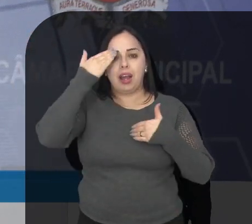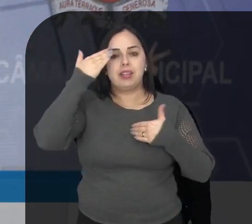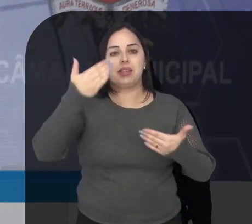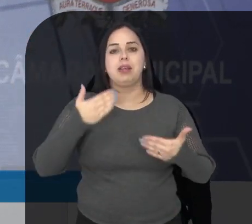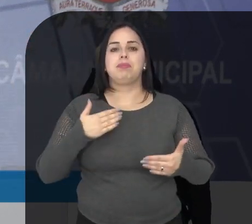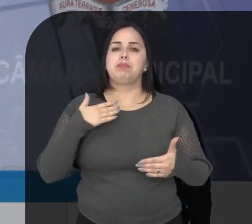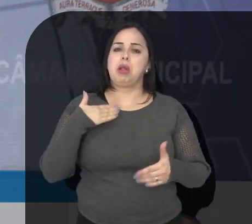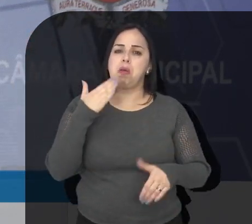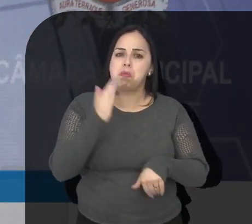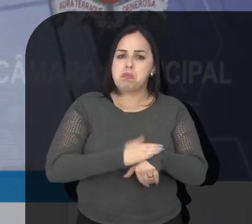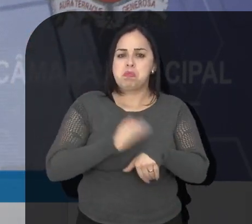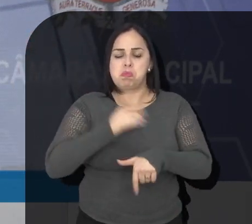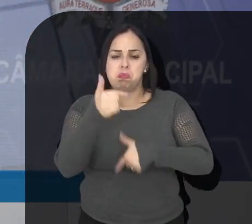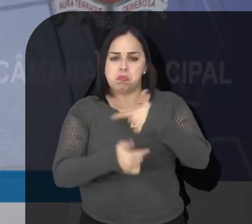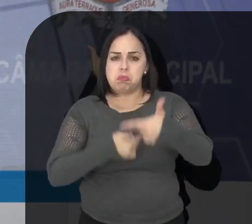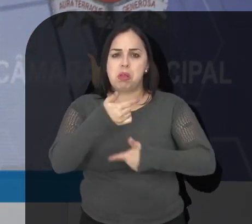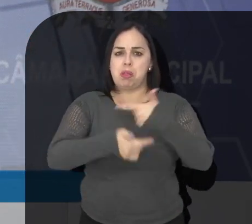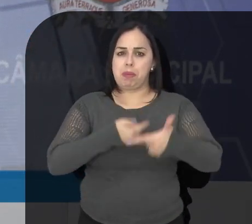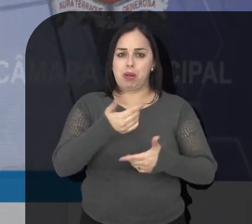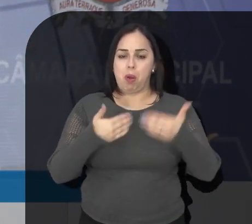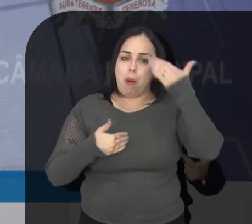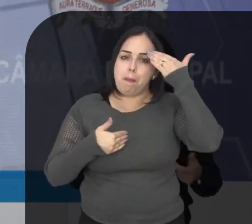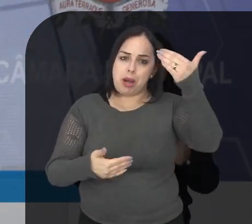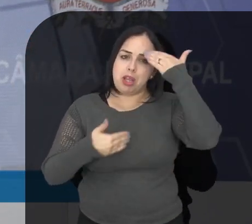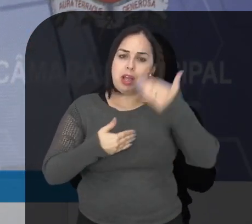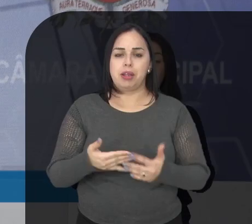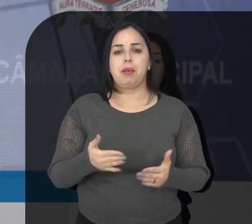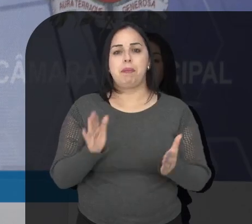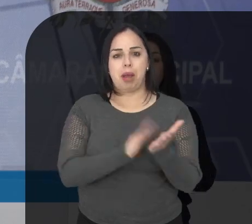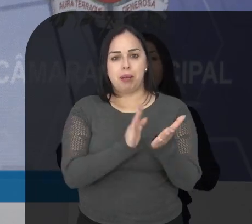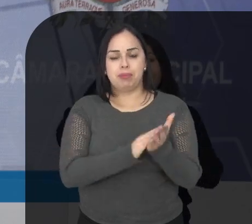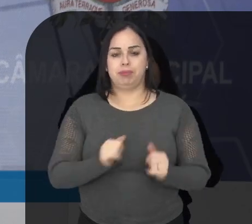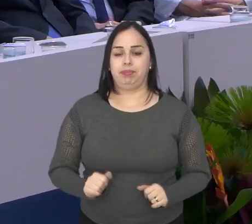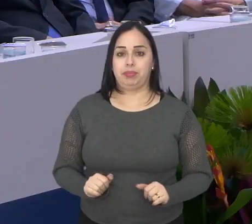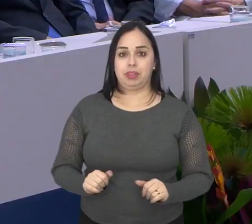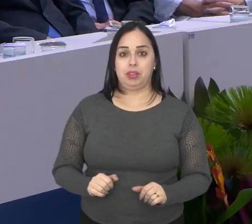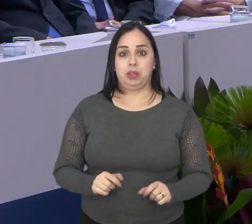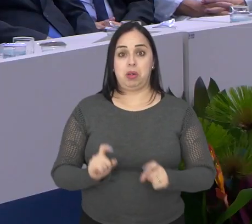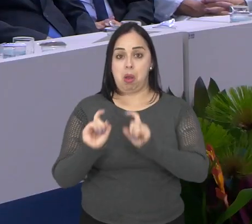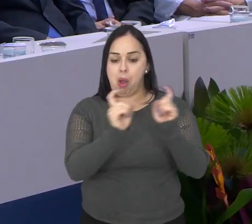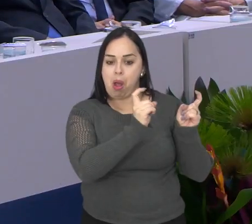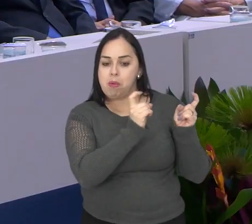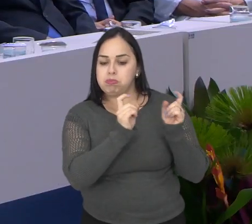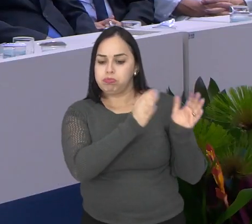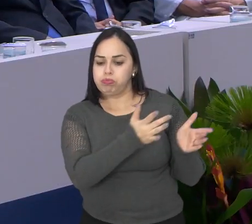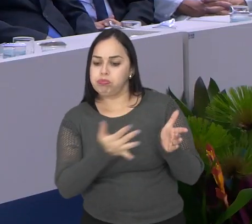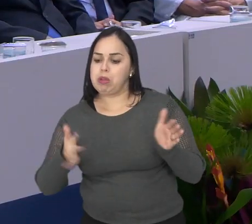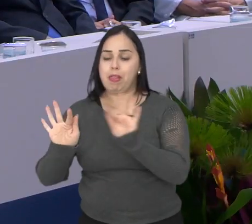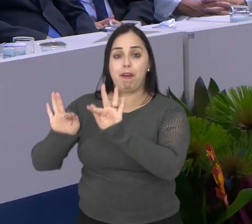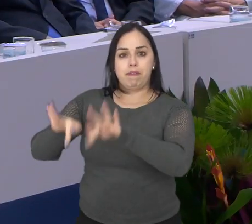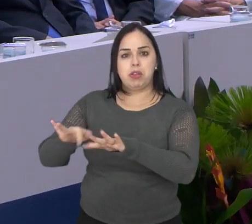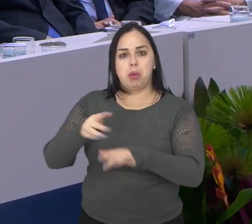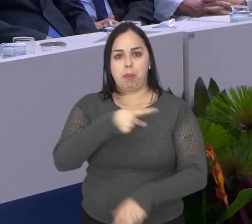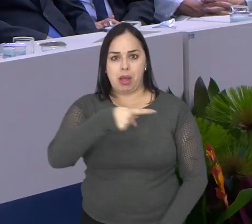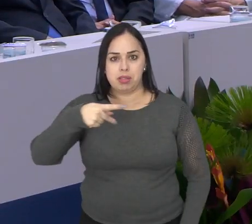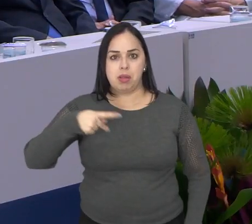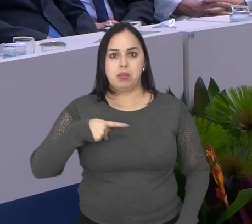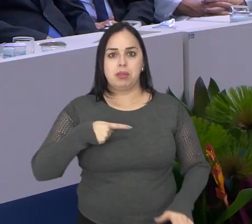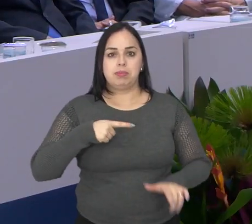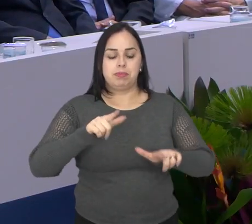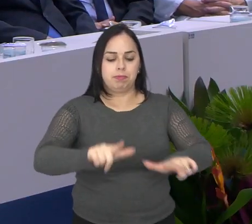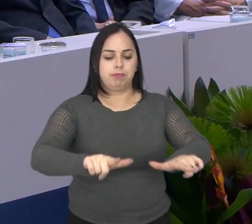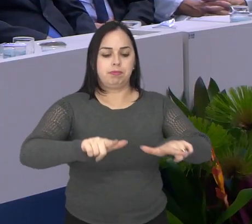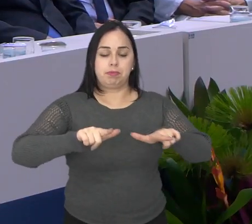agradecer o senhor por tudo que o senhor e a sua família fazem. Muito obrigado e parabéns. No final da cerimônia, o pastor Antônio